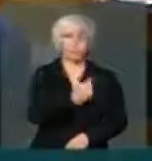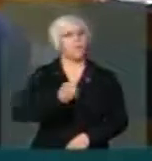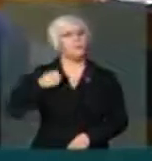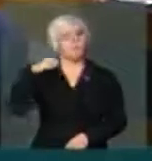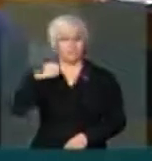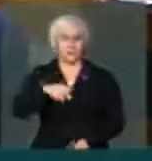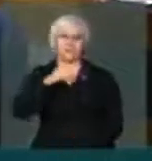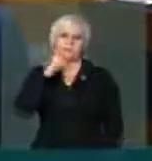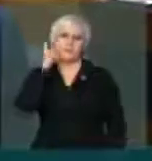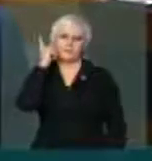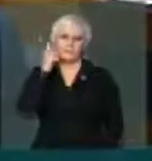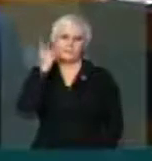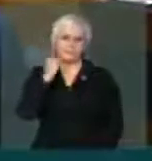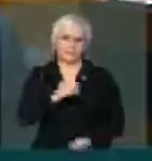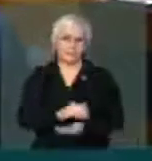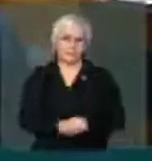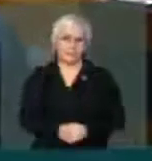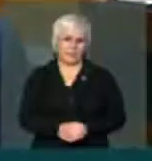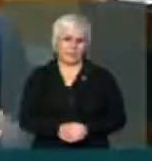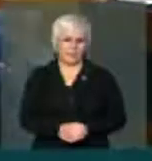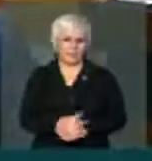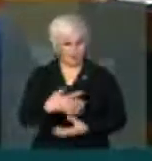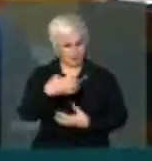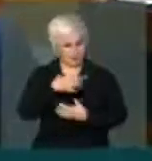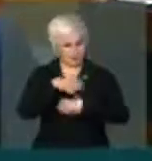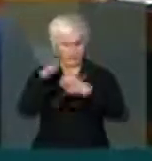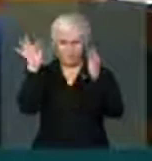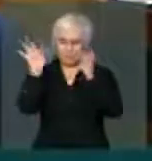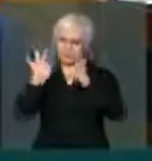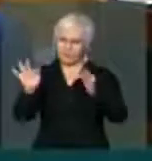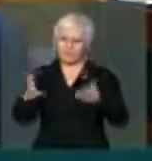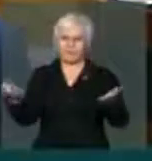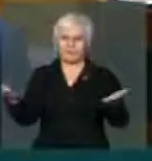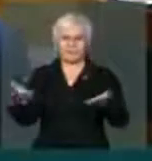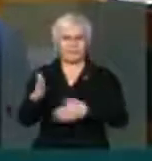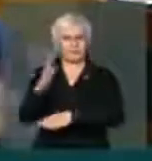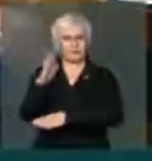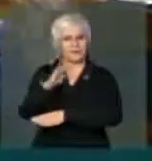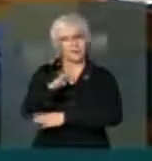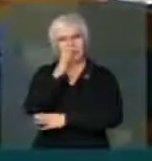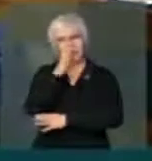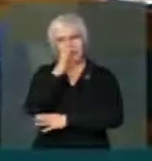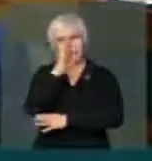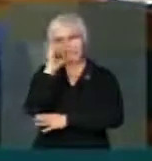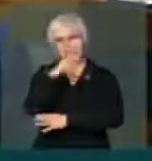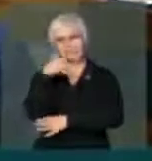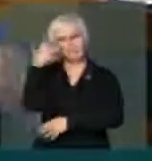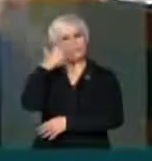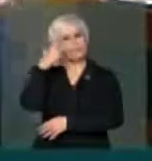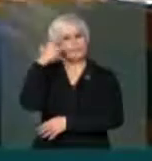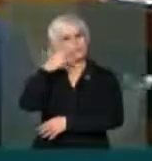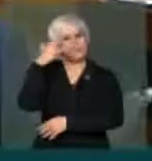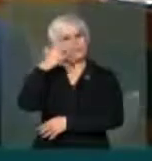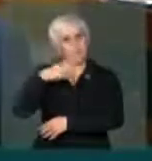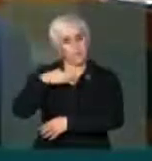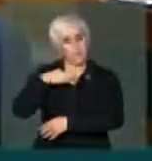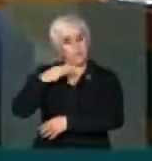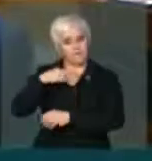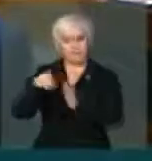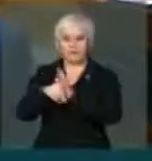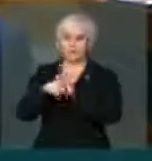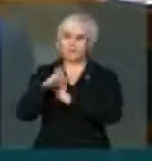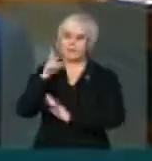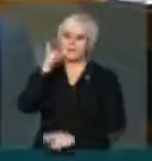parlamentares. Eu fico muito feliz de estar nessa tarde assistindo a um discurso de despedida voluntário